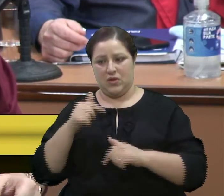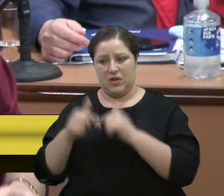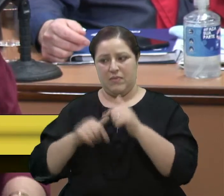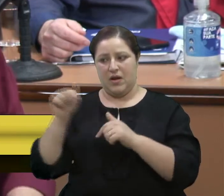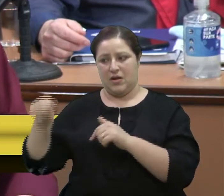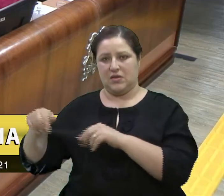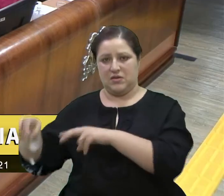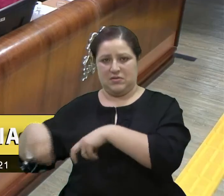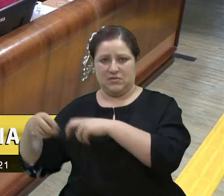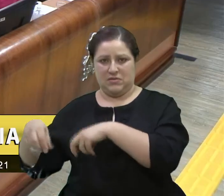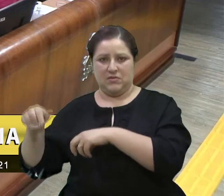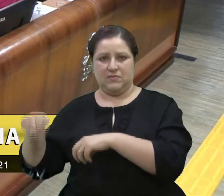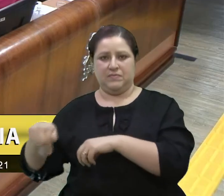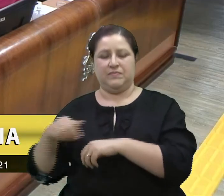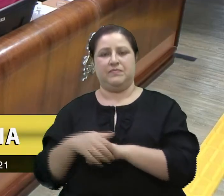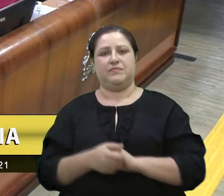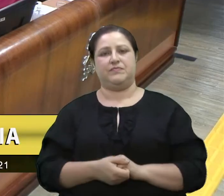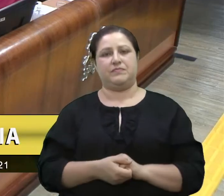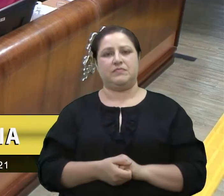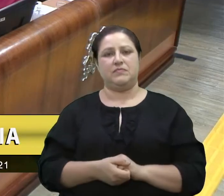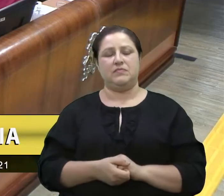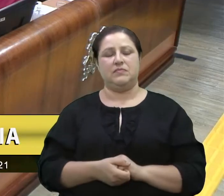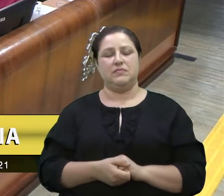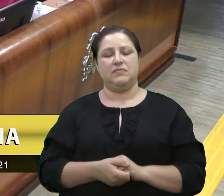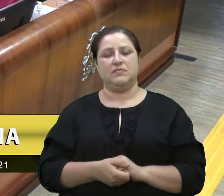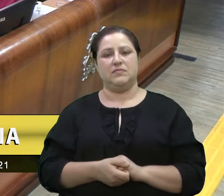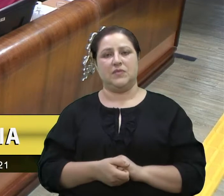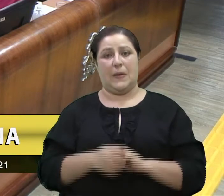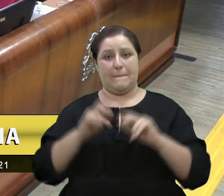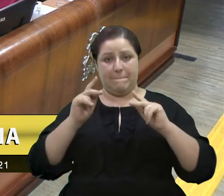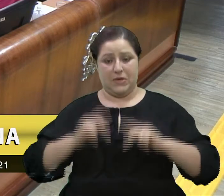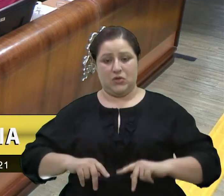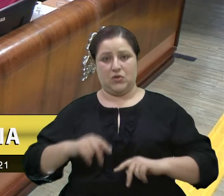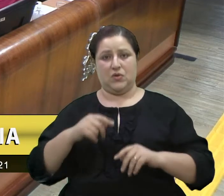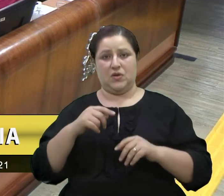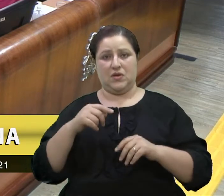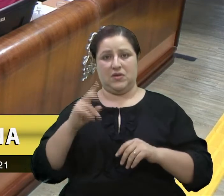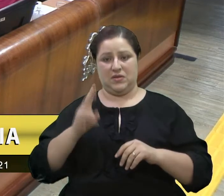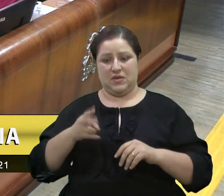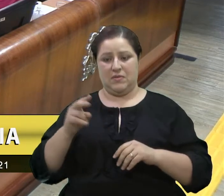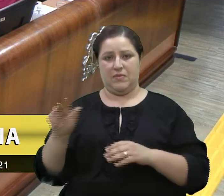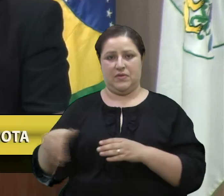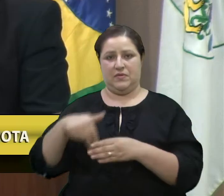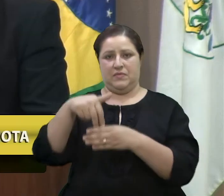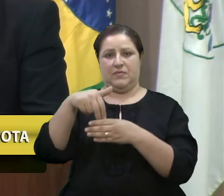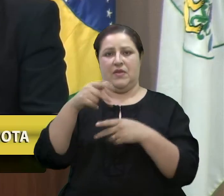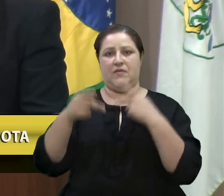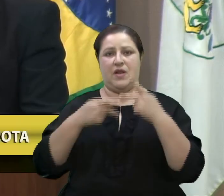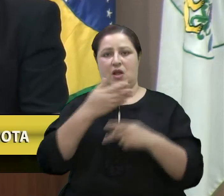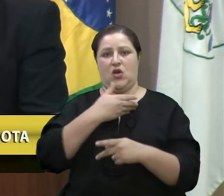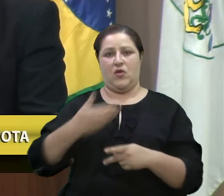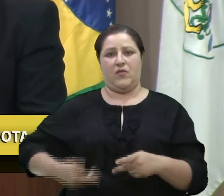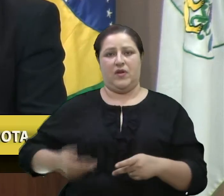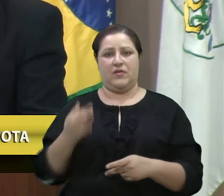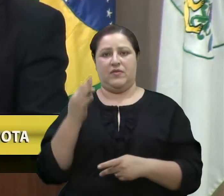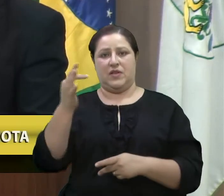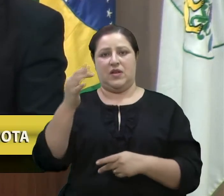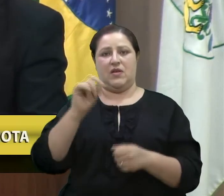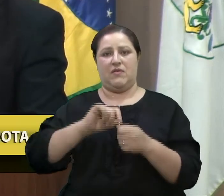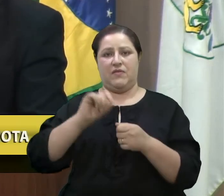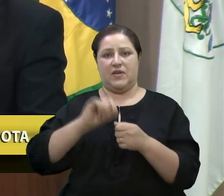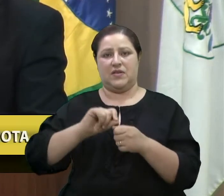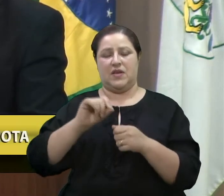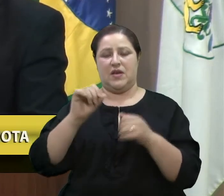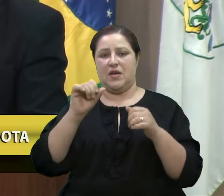só para concluir, para as pessoas que vivem aqui nessa tribuna dizendo que o governo federal está fazendo um